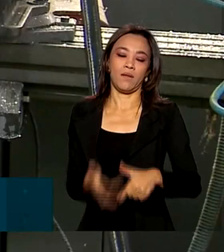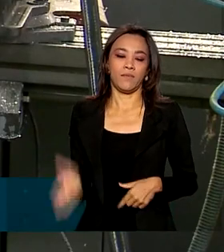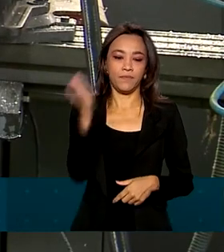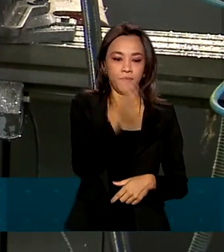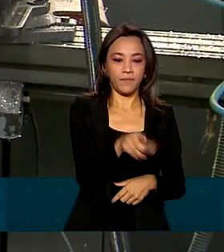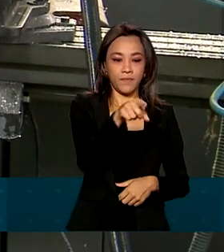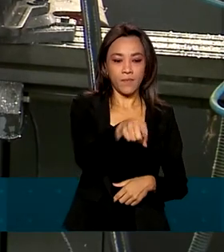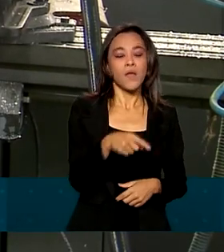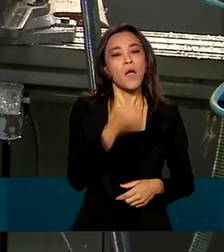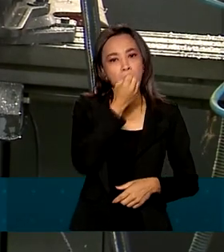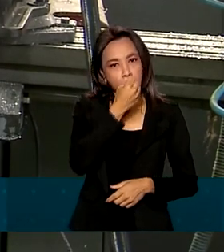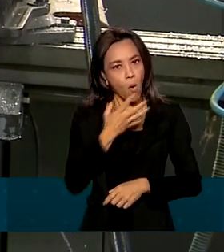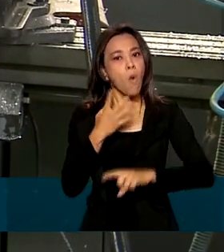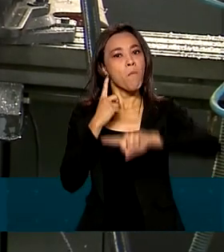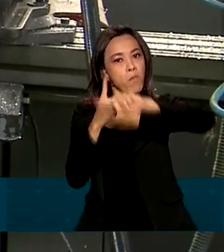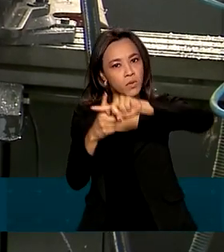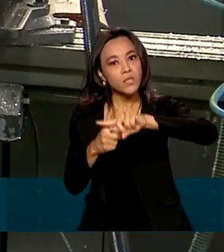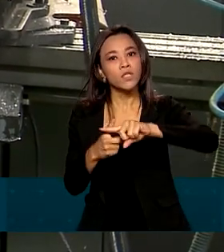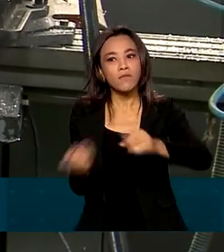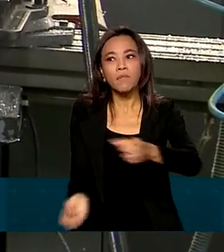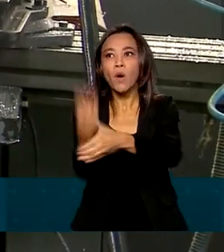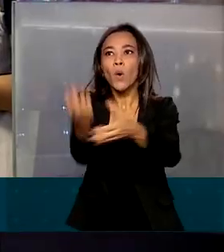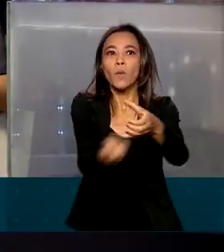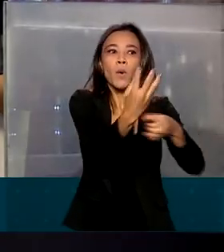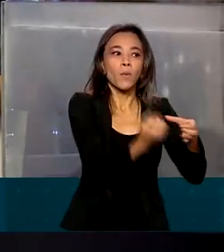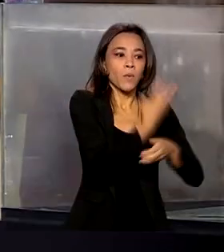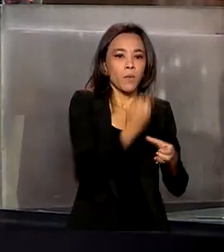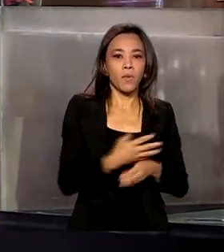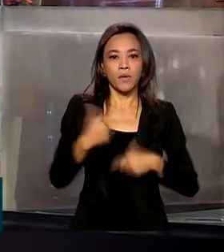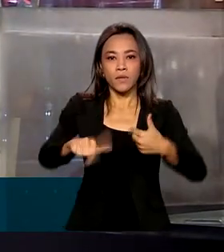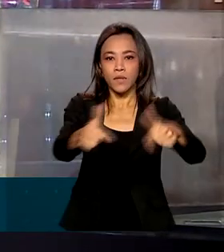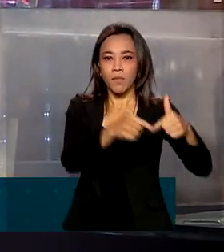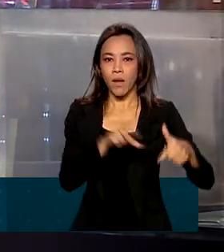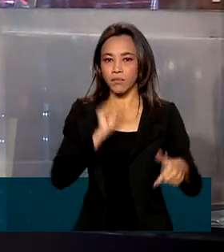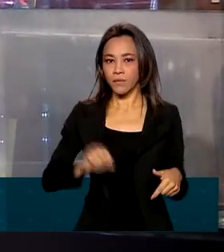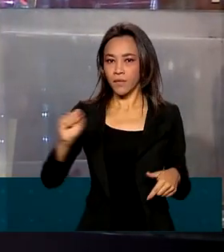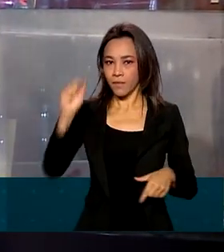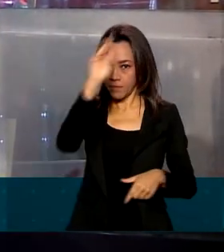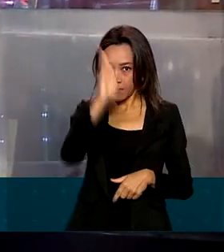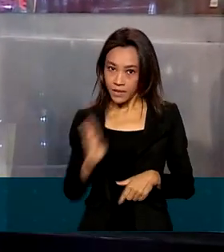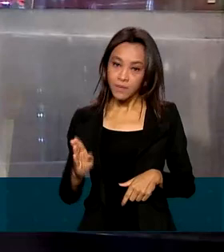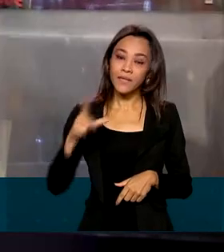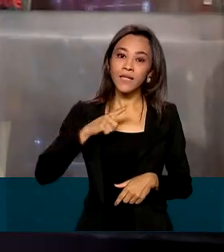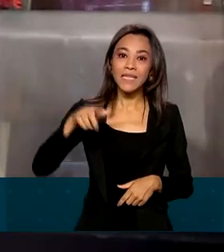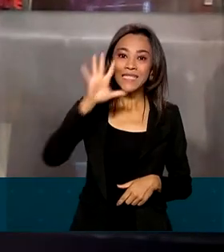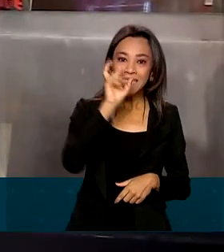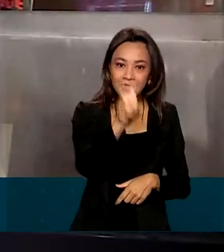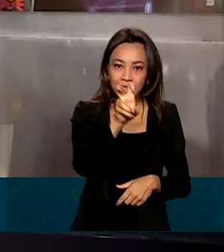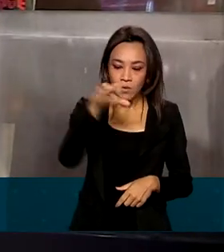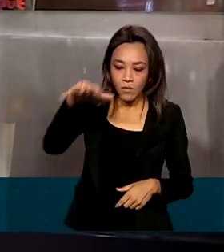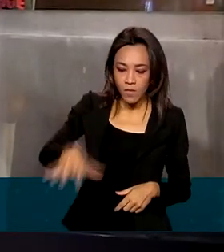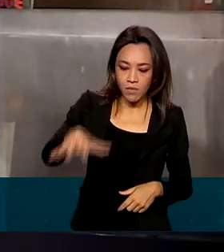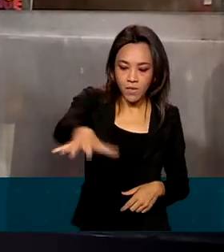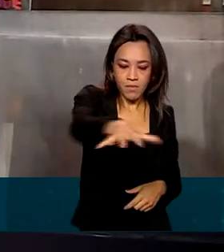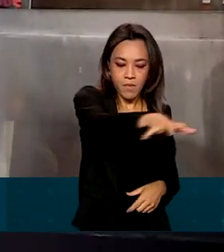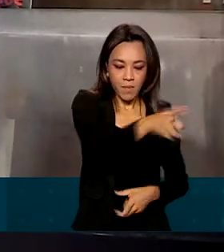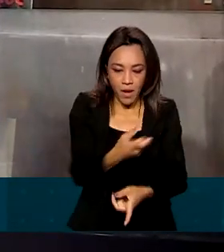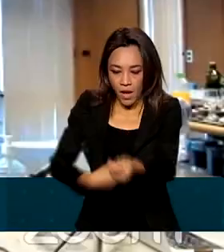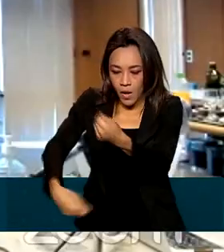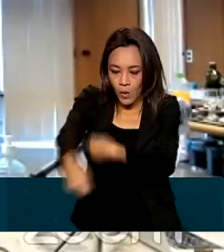empregos é positivo em todas as regiões do país e atinge os cinco setores da atividade econômica